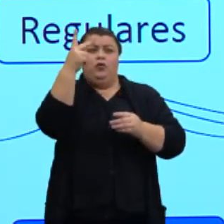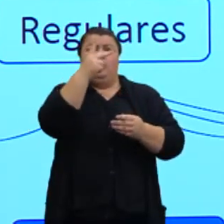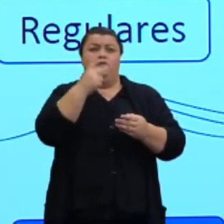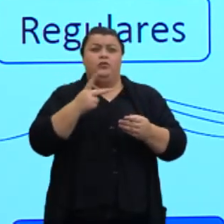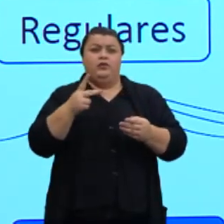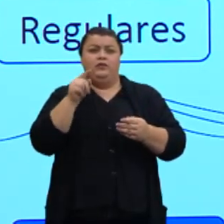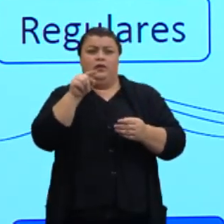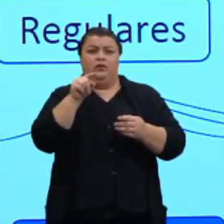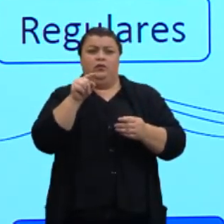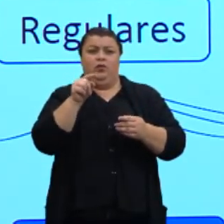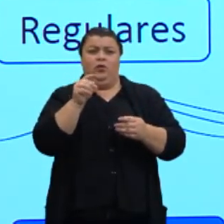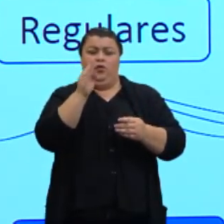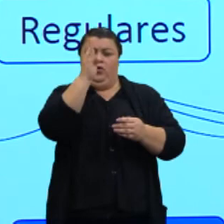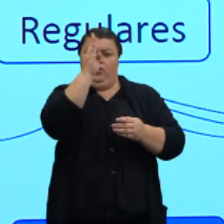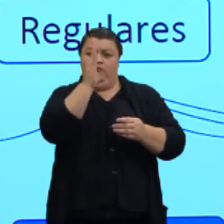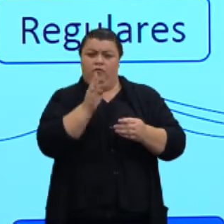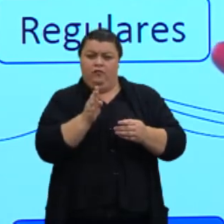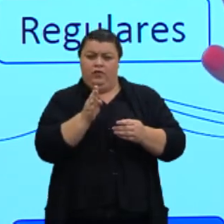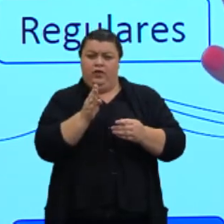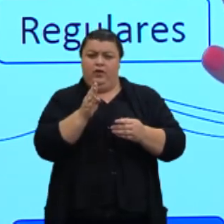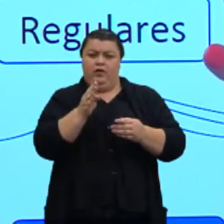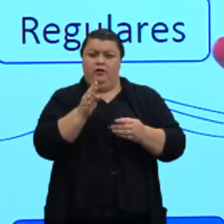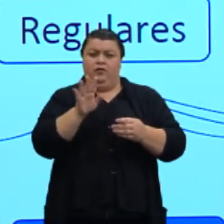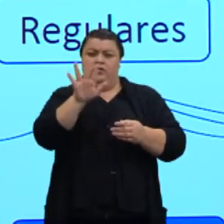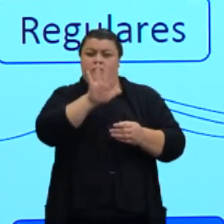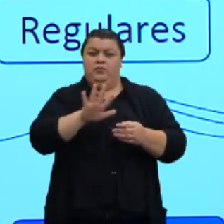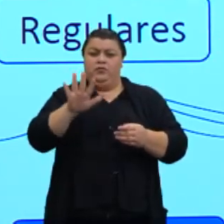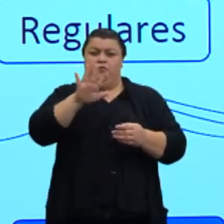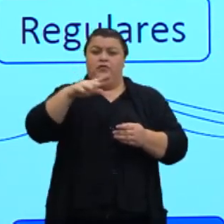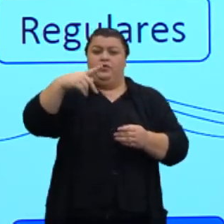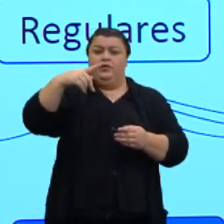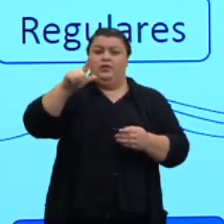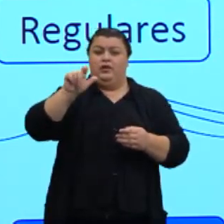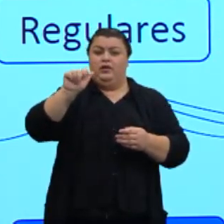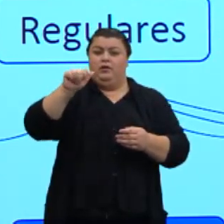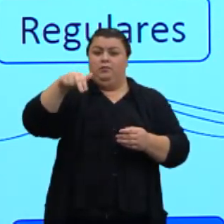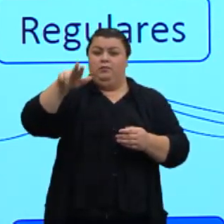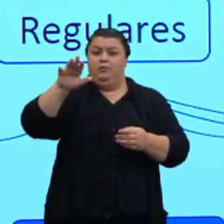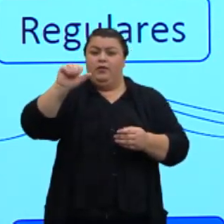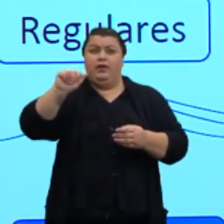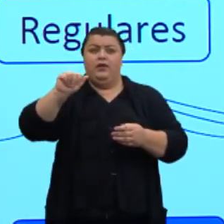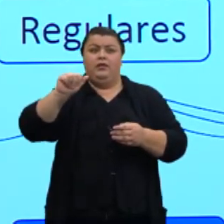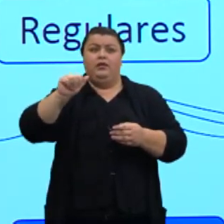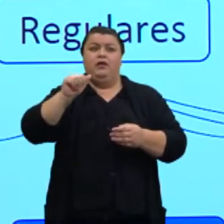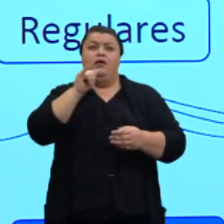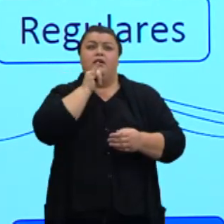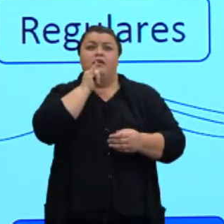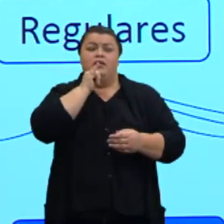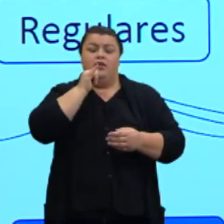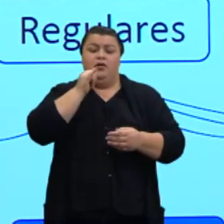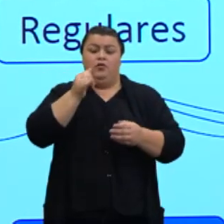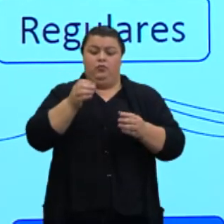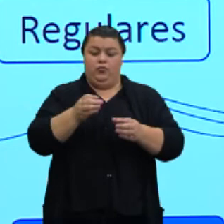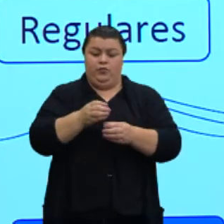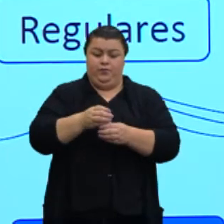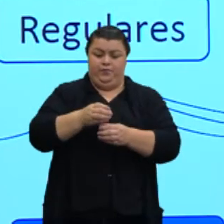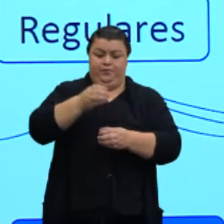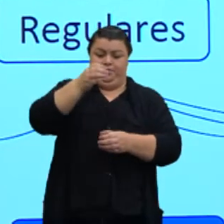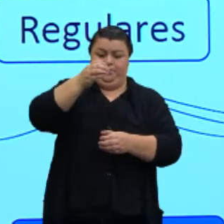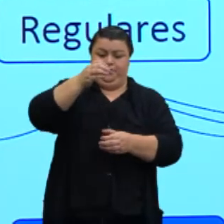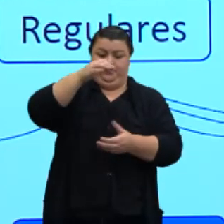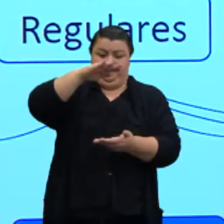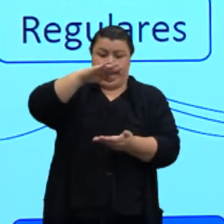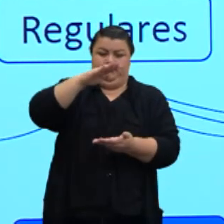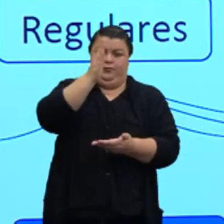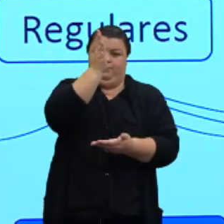vou abrir e aí eu vou ter aqui uma superfície plana. Então, aqui eu tenho... Se eu fizer uma rotação